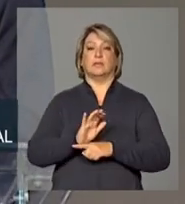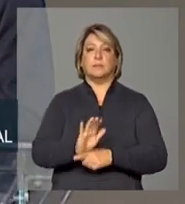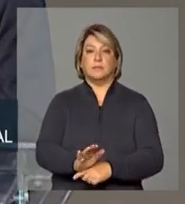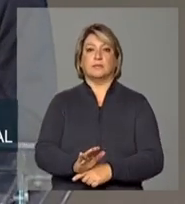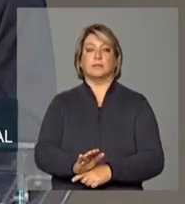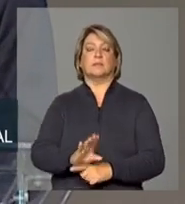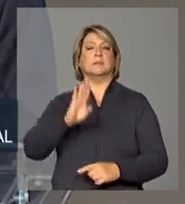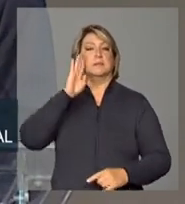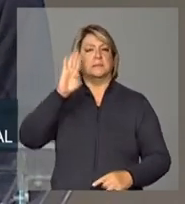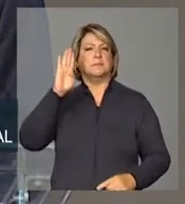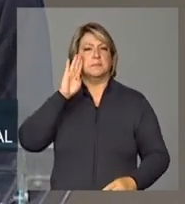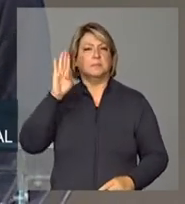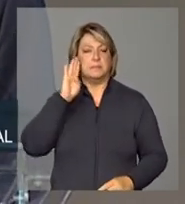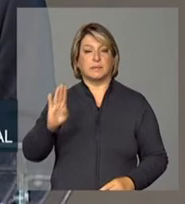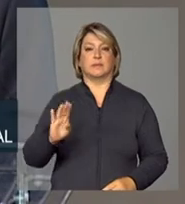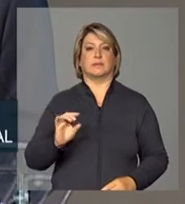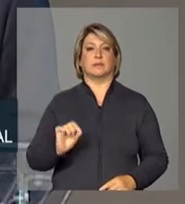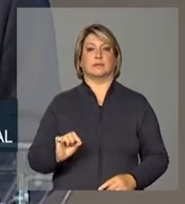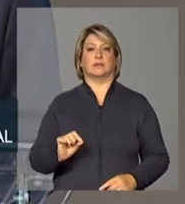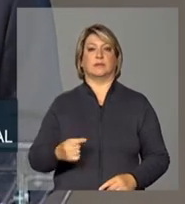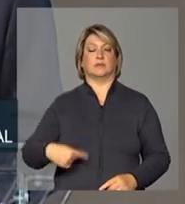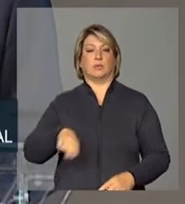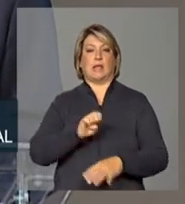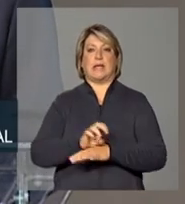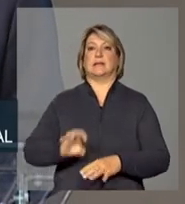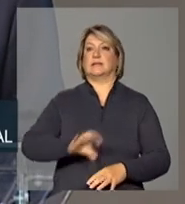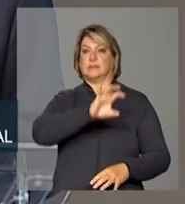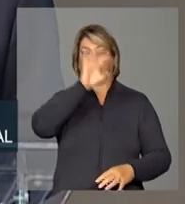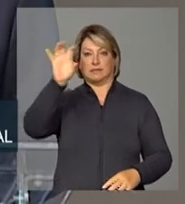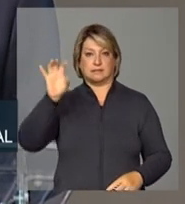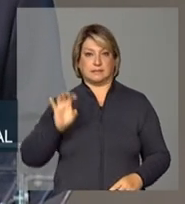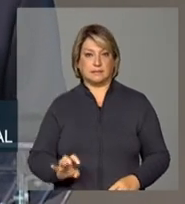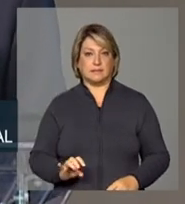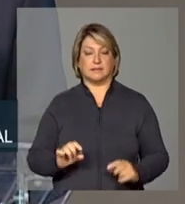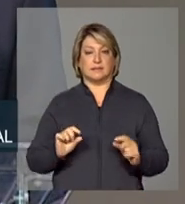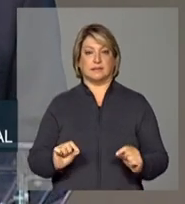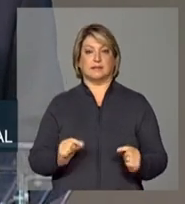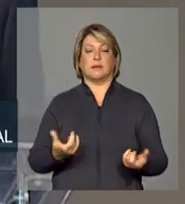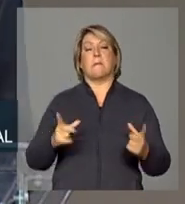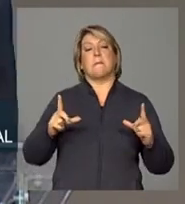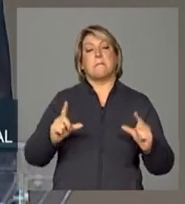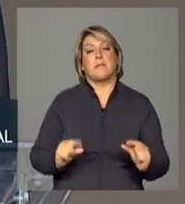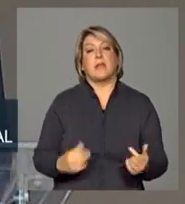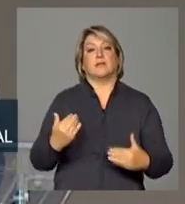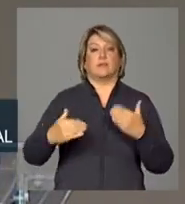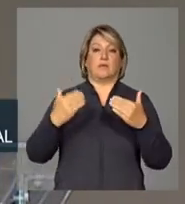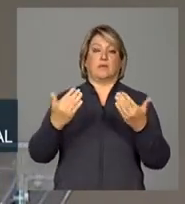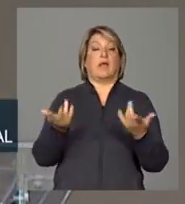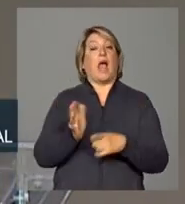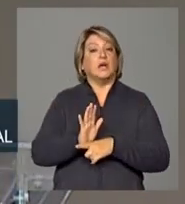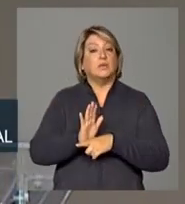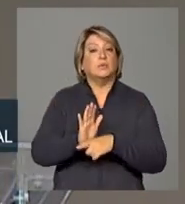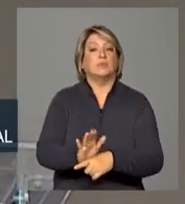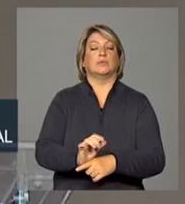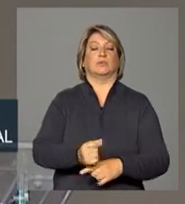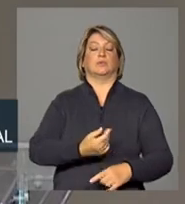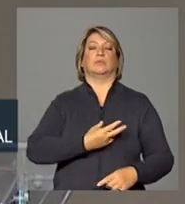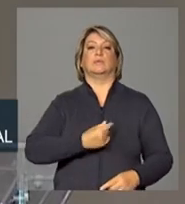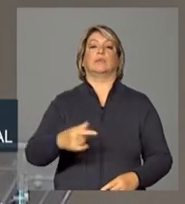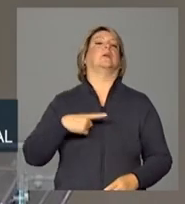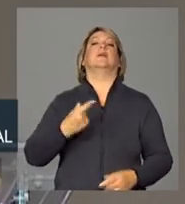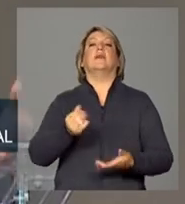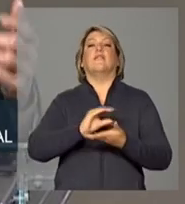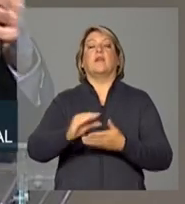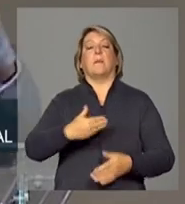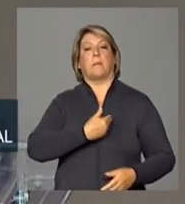prioritariamente os estados menos desenvolvidos ajudando a sustentar o investimento